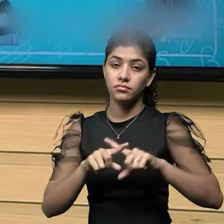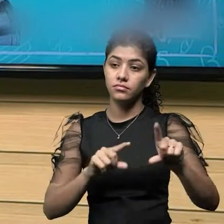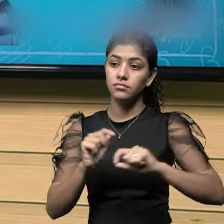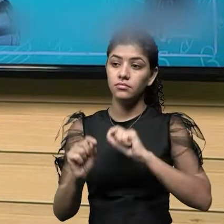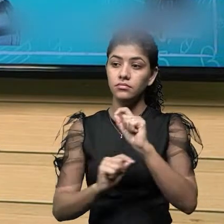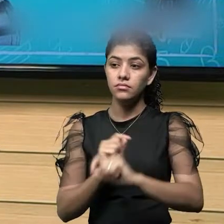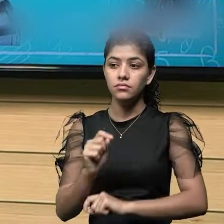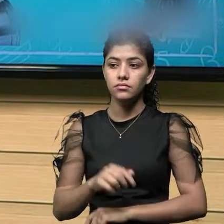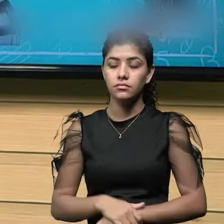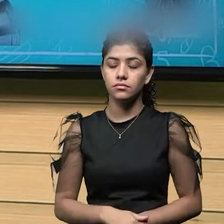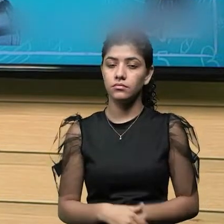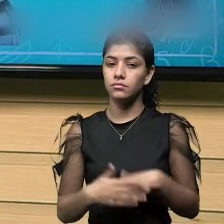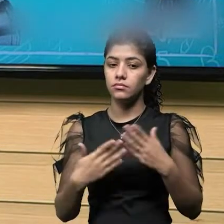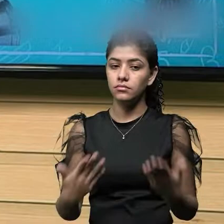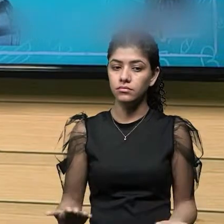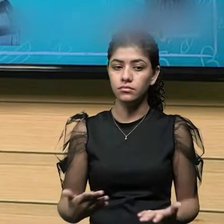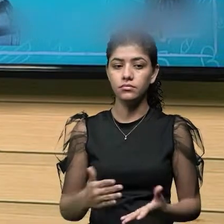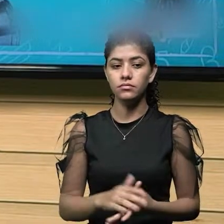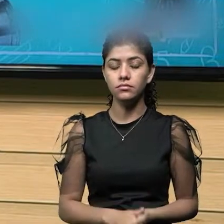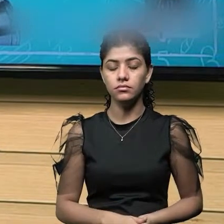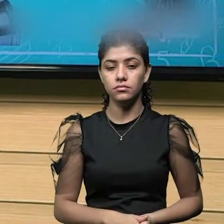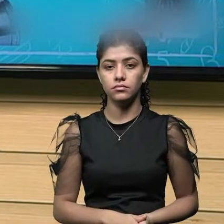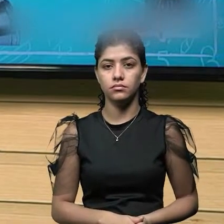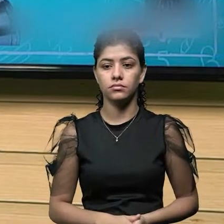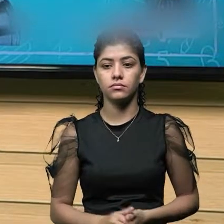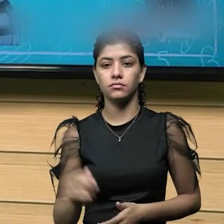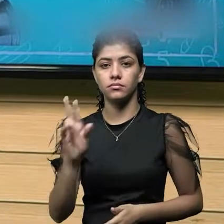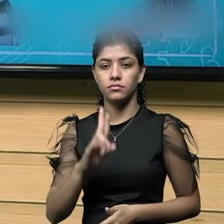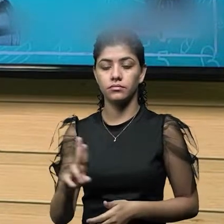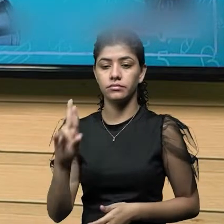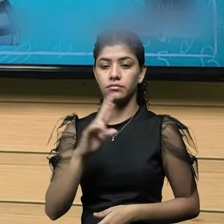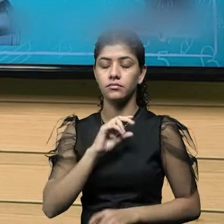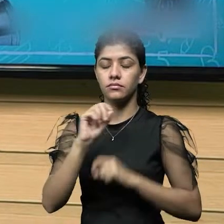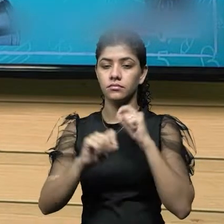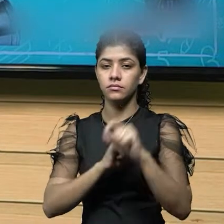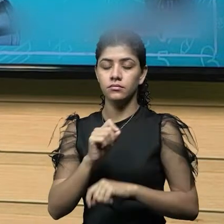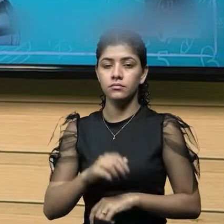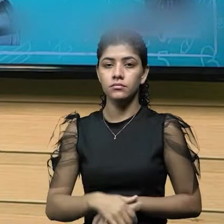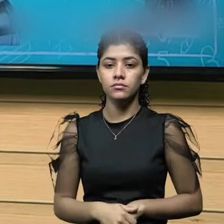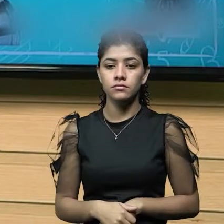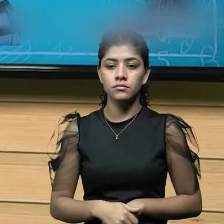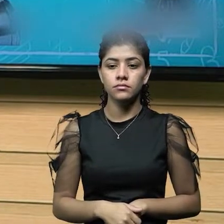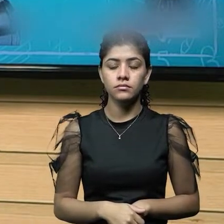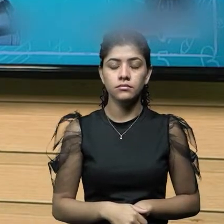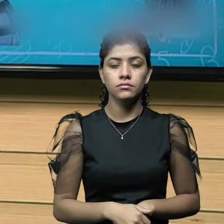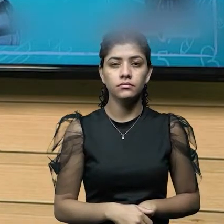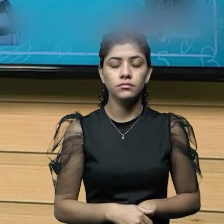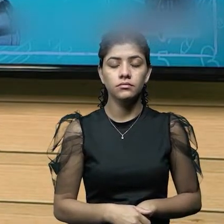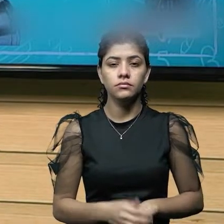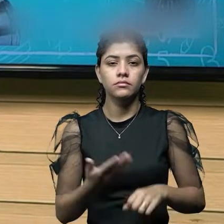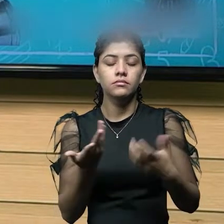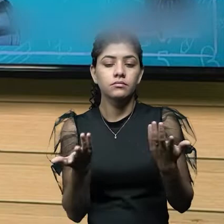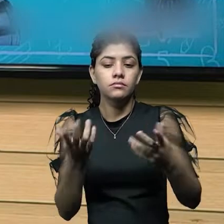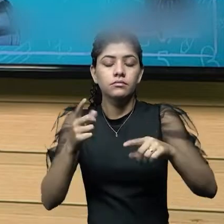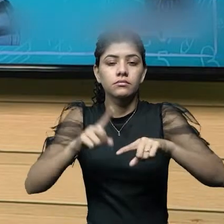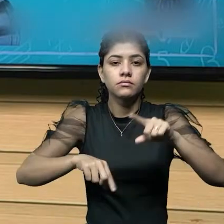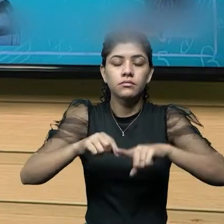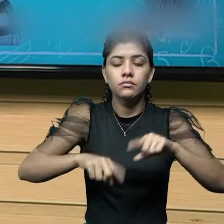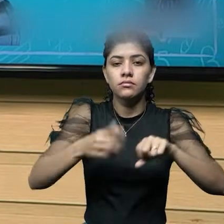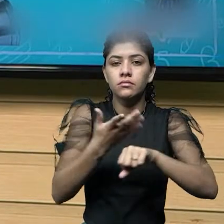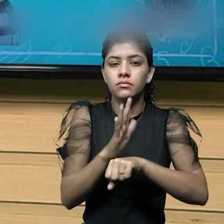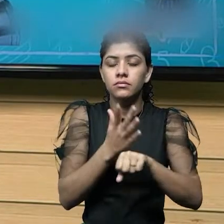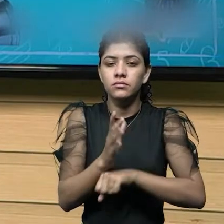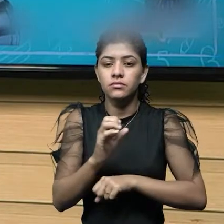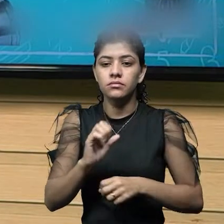para funções aplicadas, para instrumentos, para